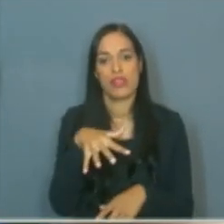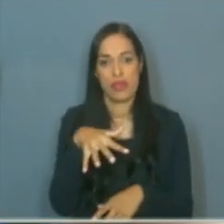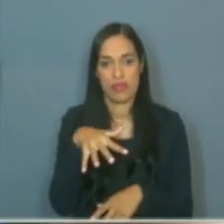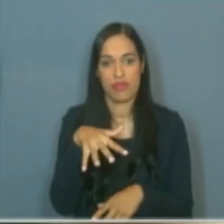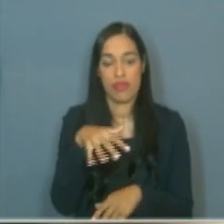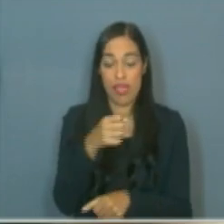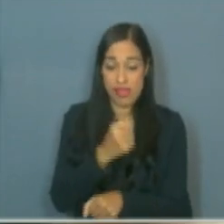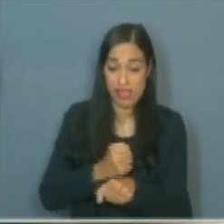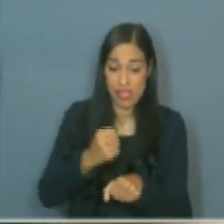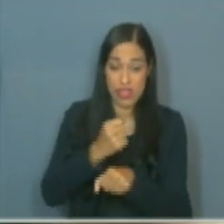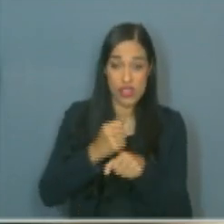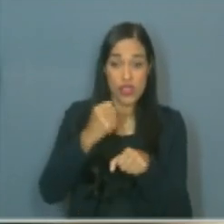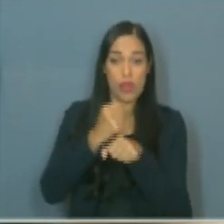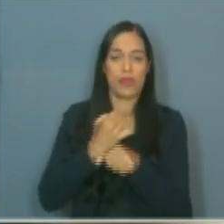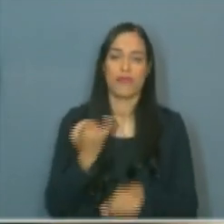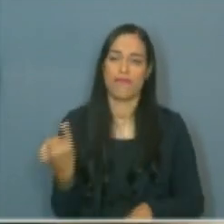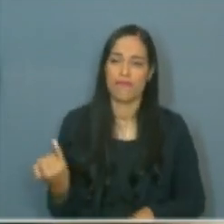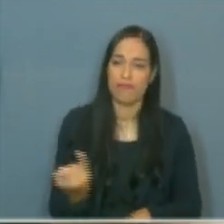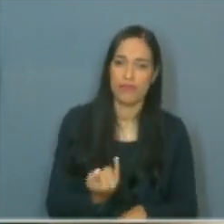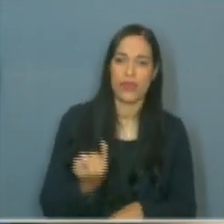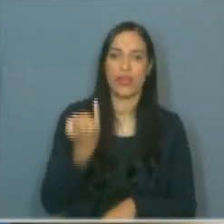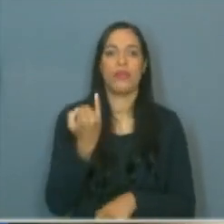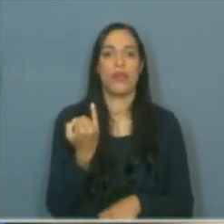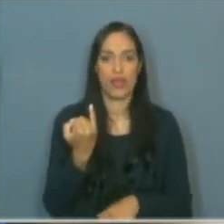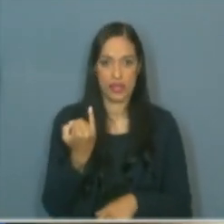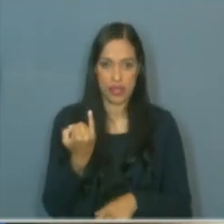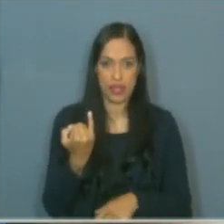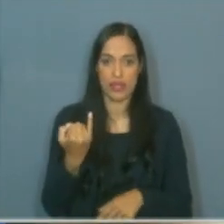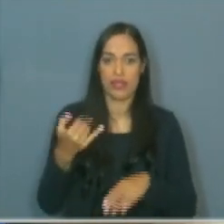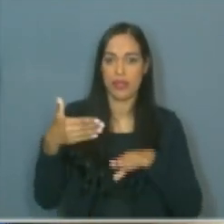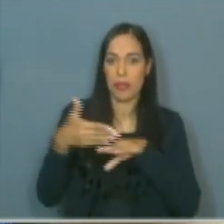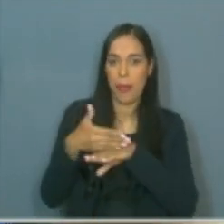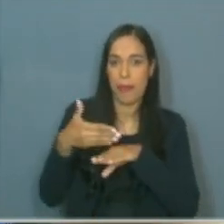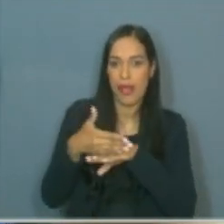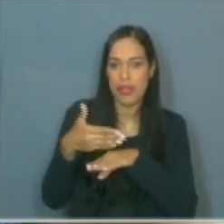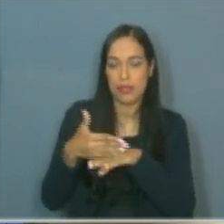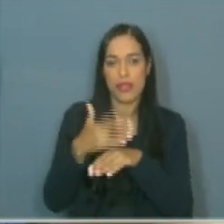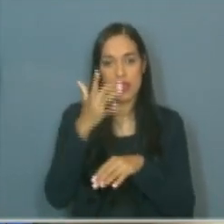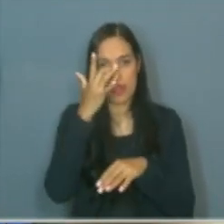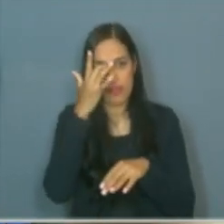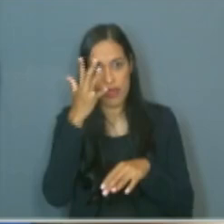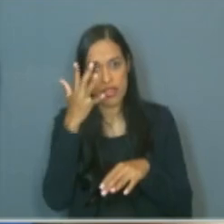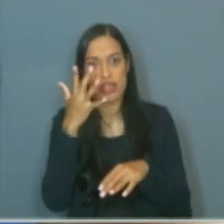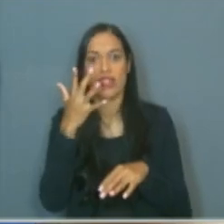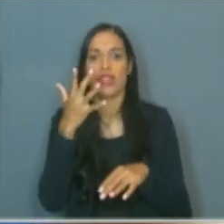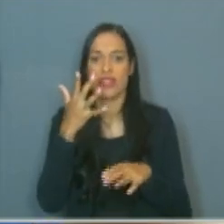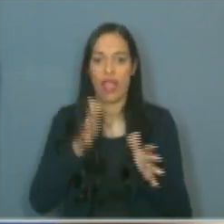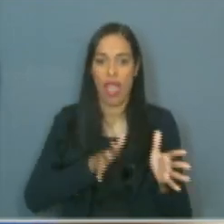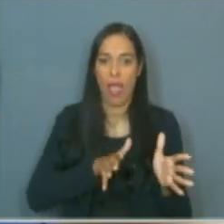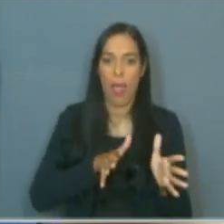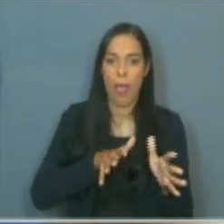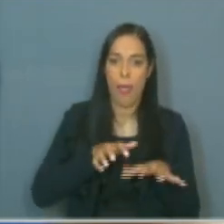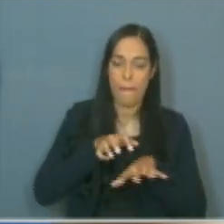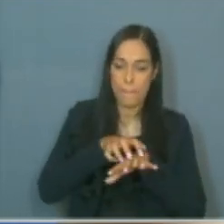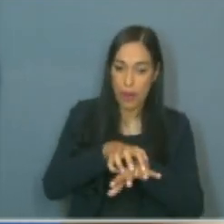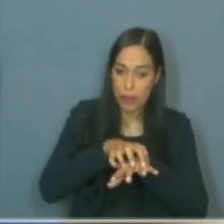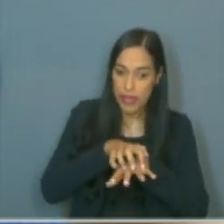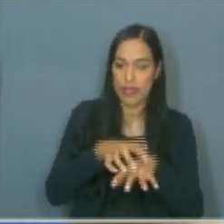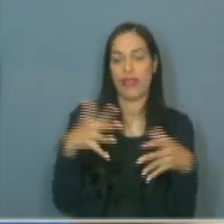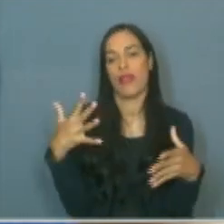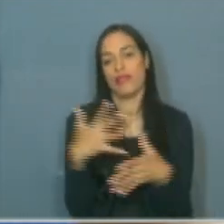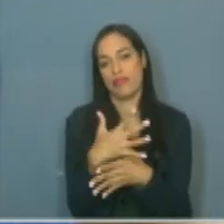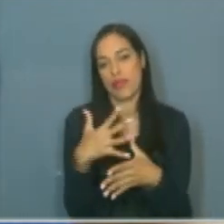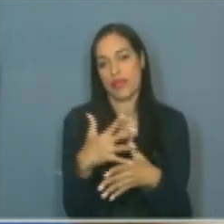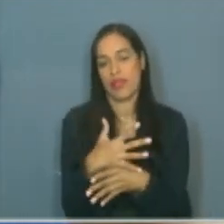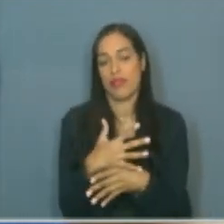obras serão fundamentais também para facilitar o tráfego na nossa cidade. É importante